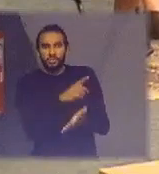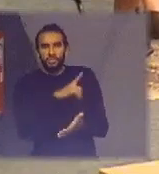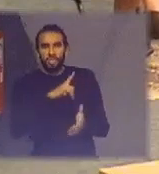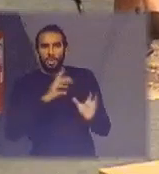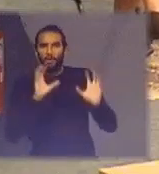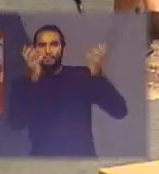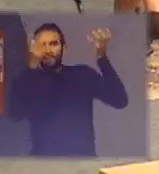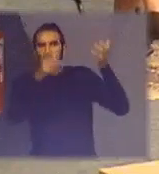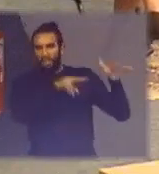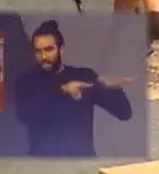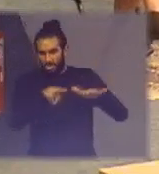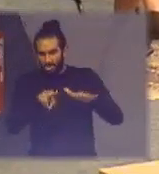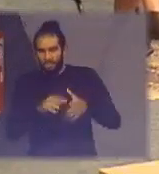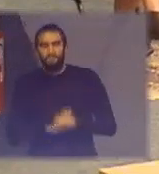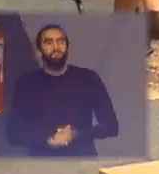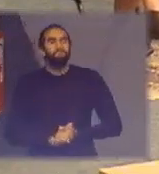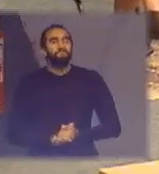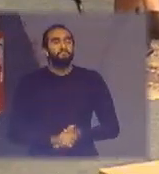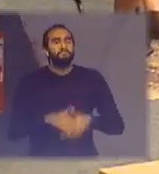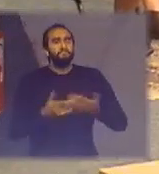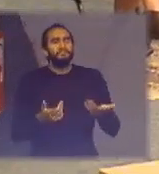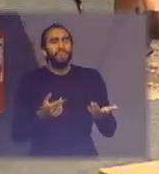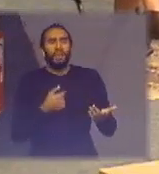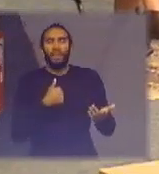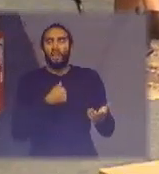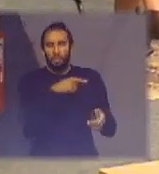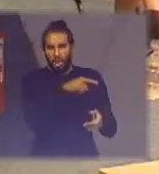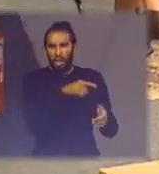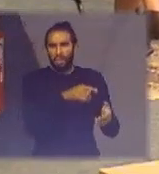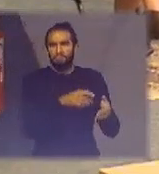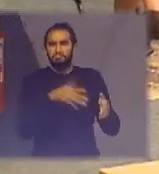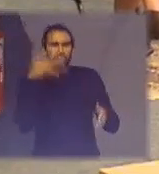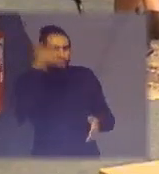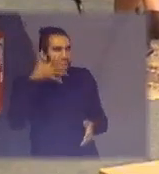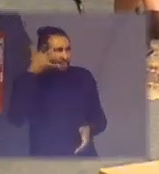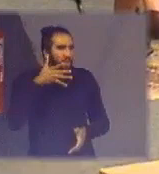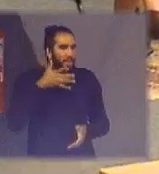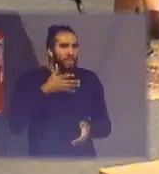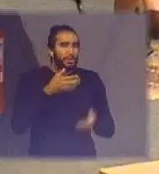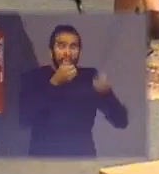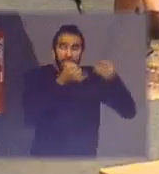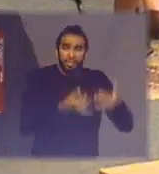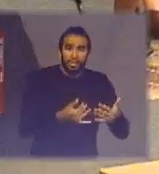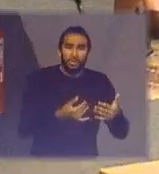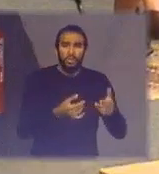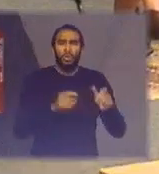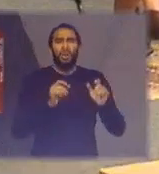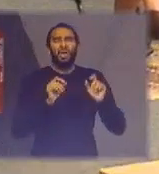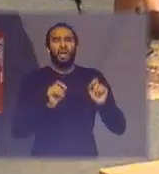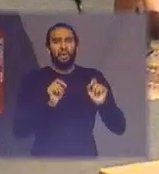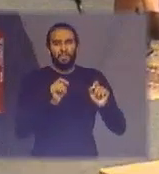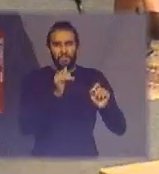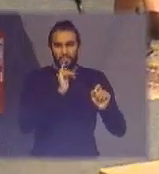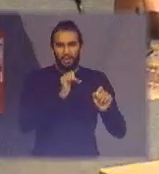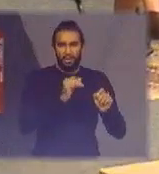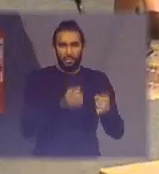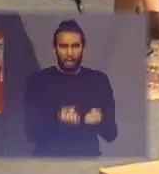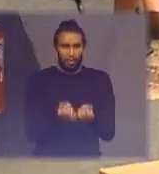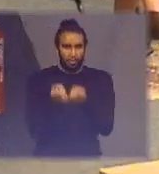na semana do Pint of Science e aí eu estava lá falando exatamente isso o que eu ganho para descartar o meu